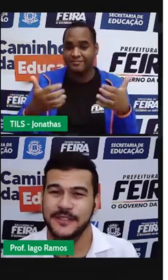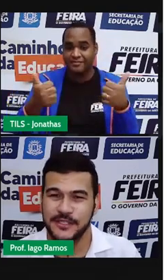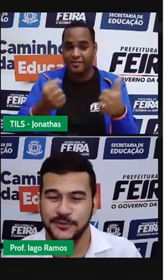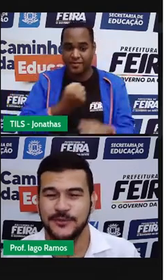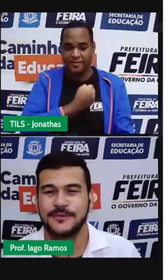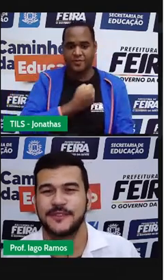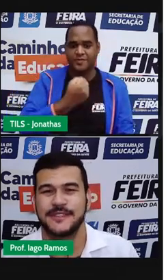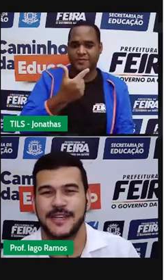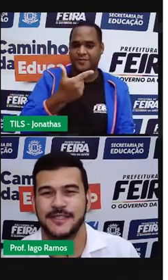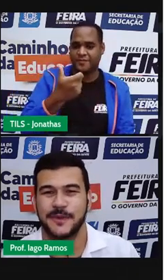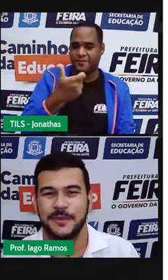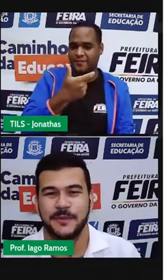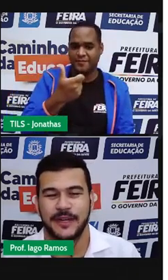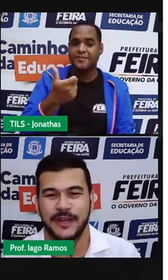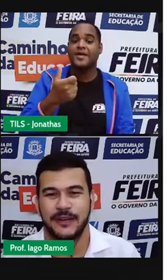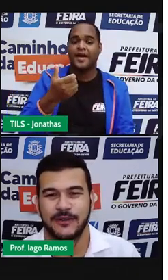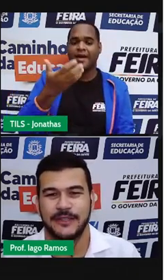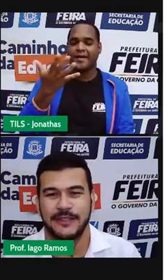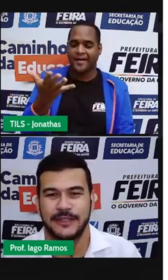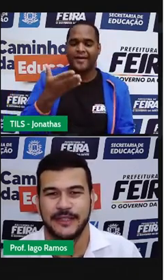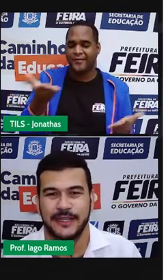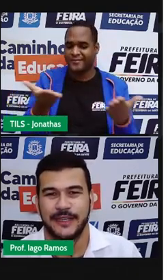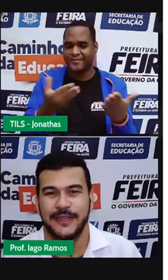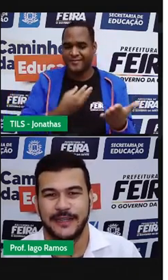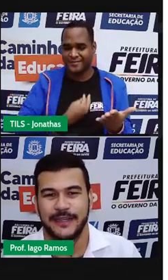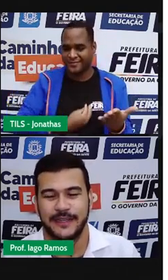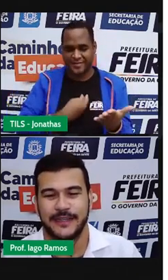21, vigésima primeira aula.